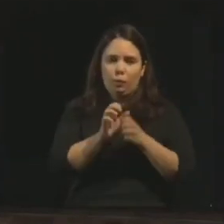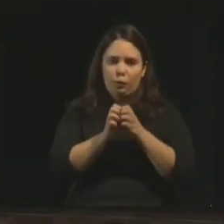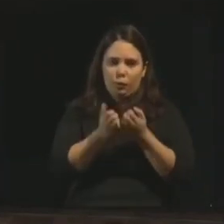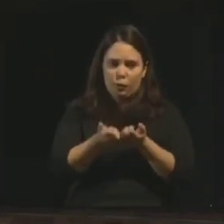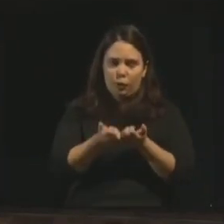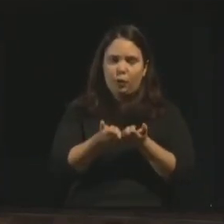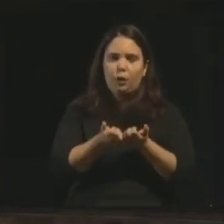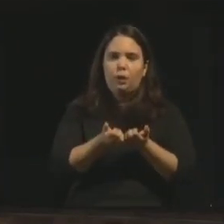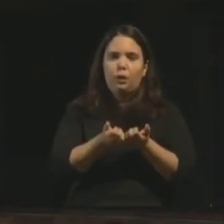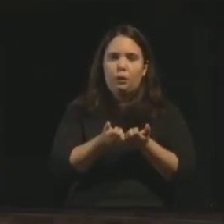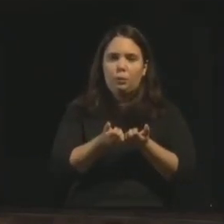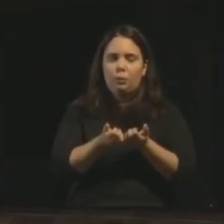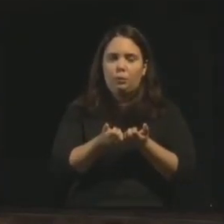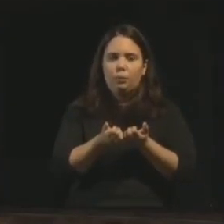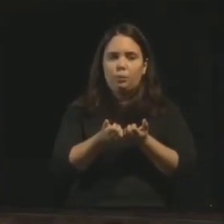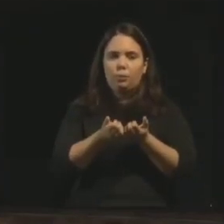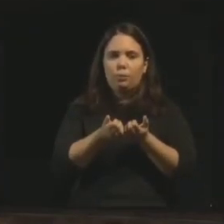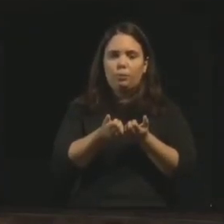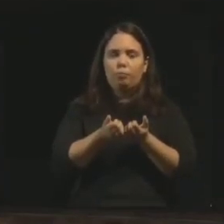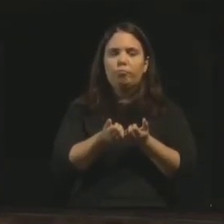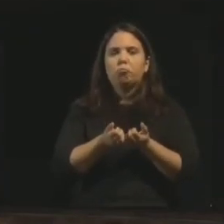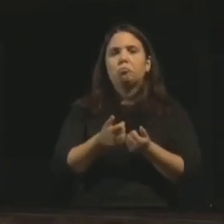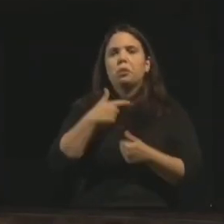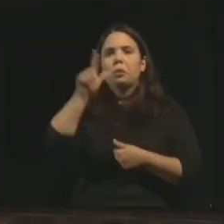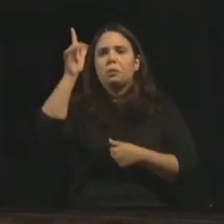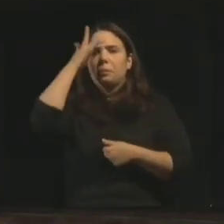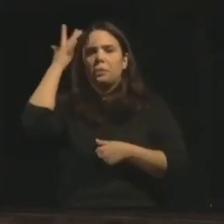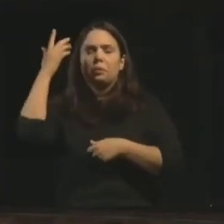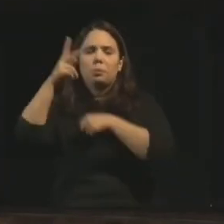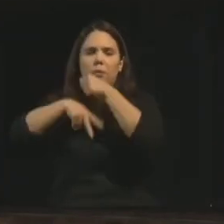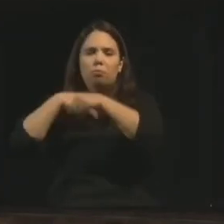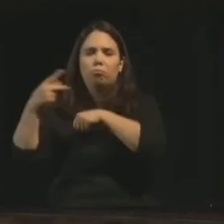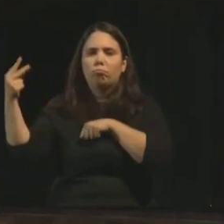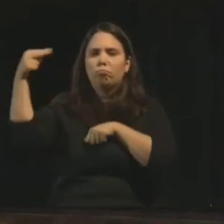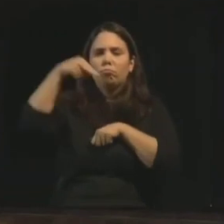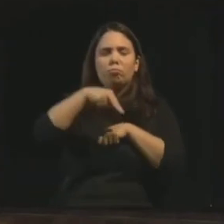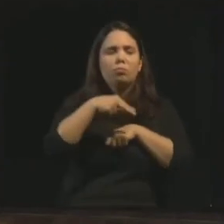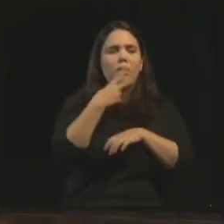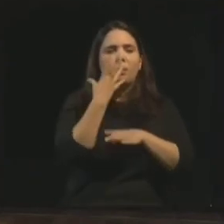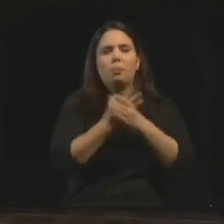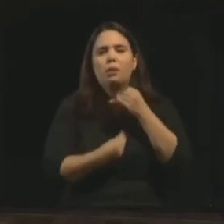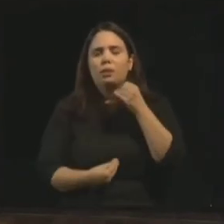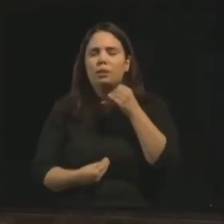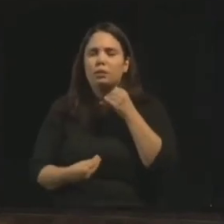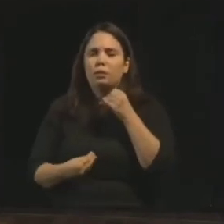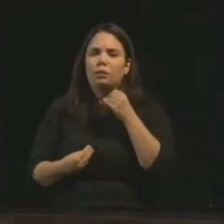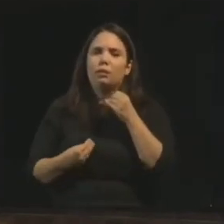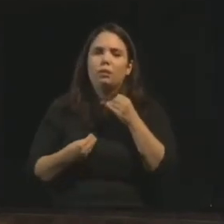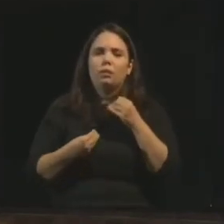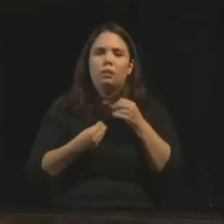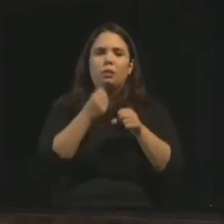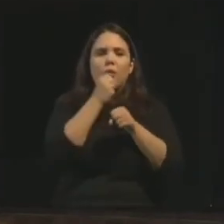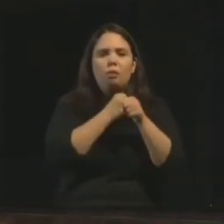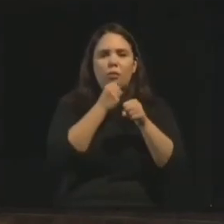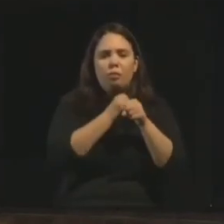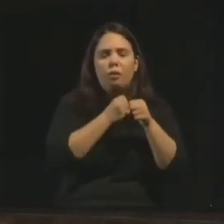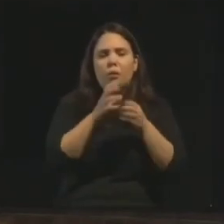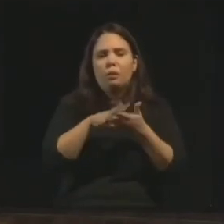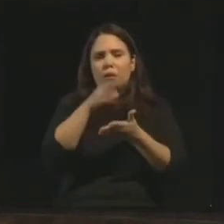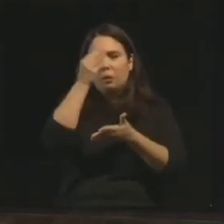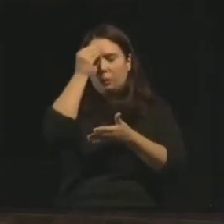Eu era estrangeiro, era migrante e vava perdido nas teorias falsas do materialismo